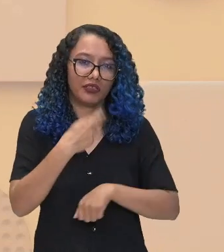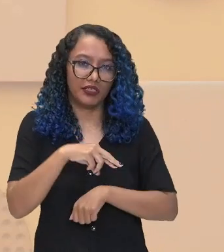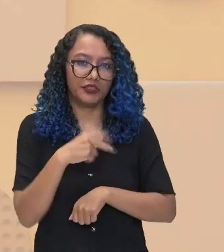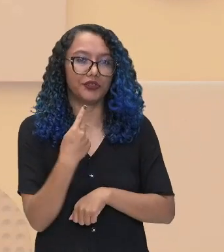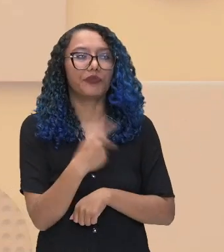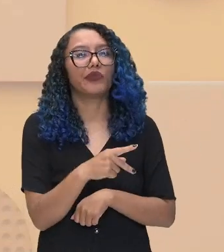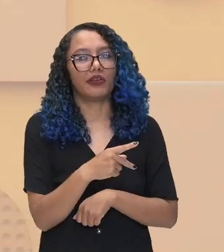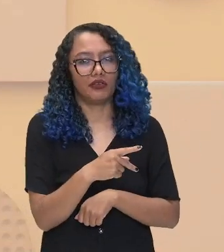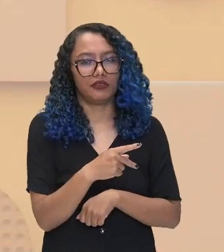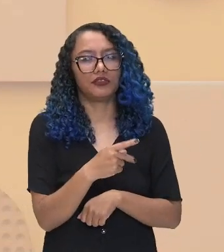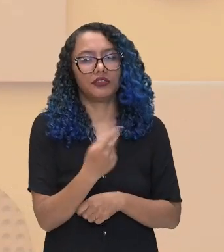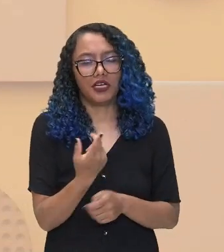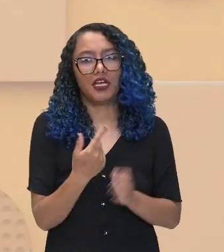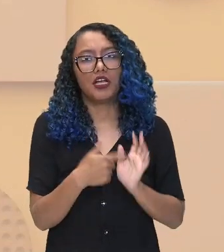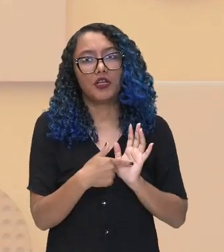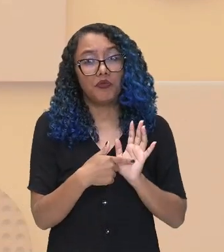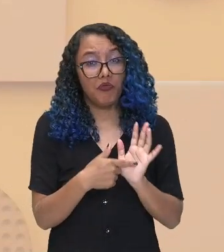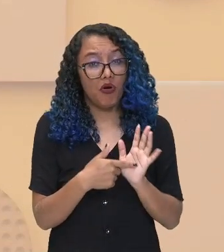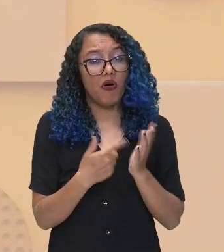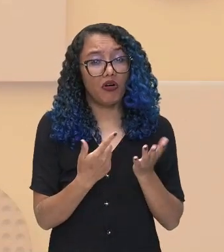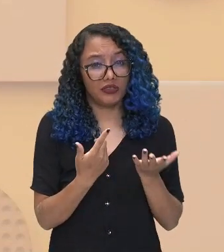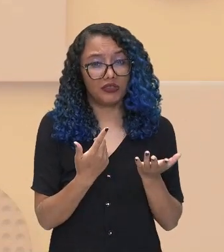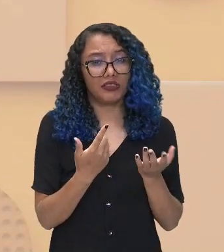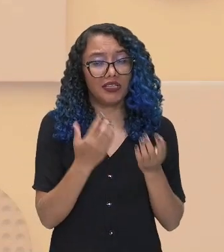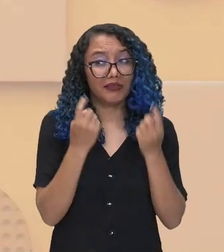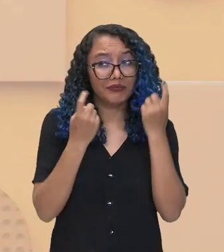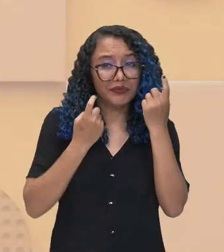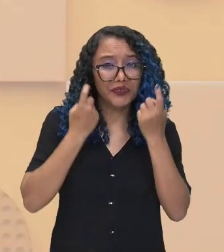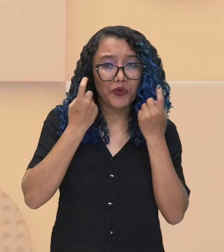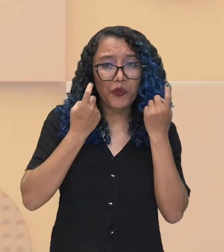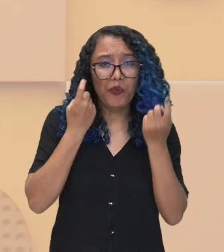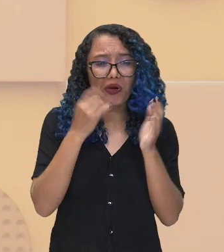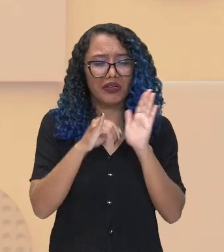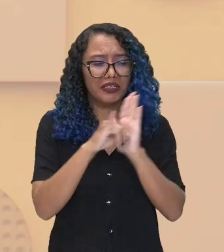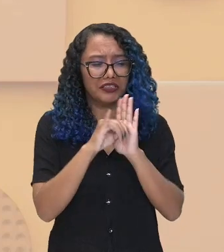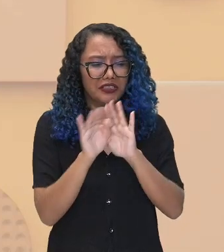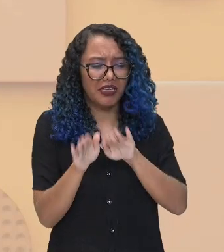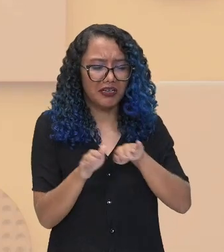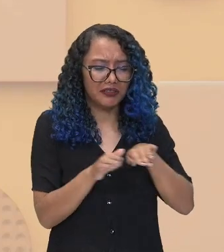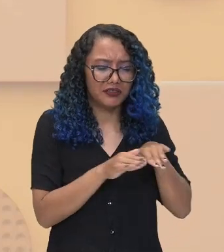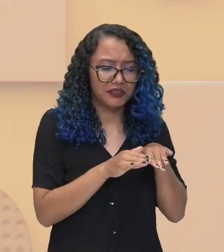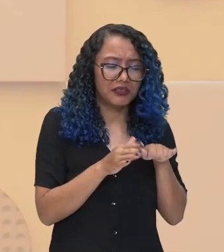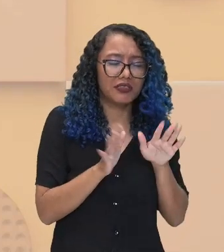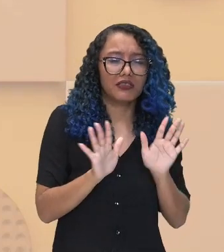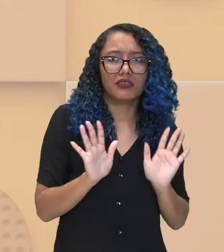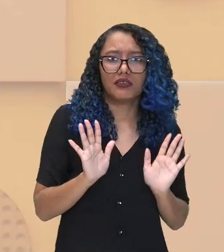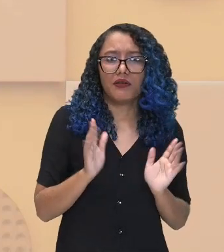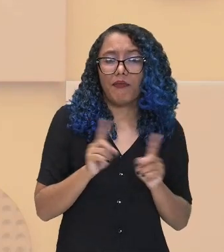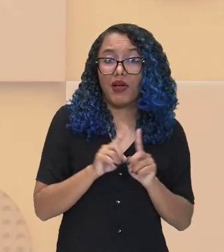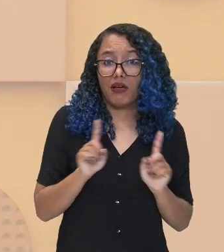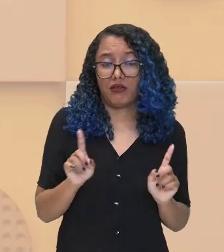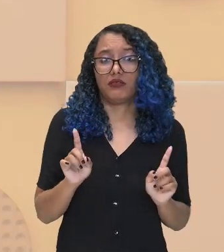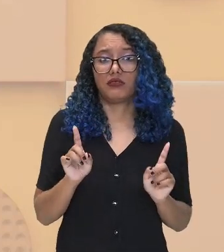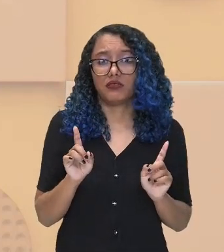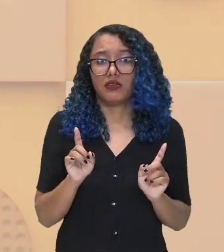demonstram ali a sua preocupação em deixar a sua identidade. Mas, nesse momento, pode-se também perceber